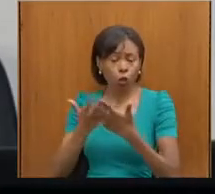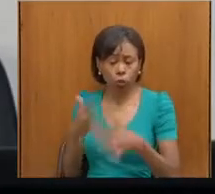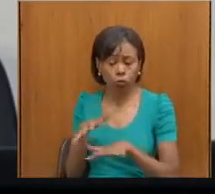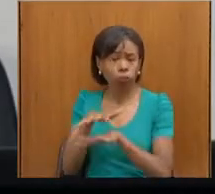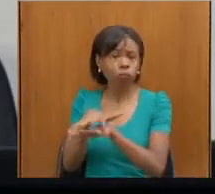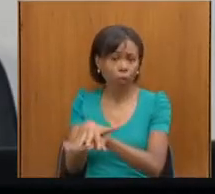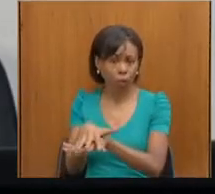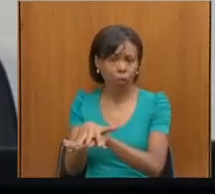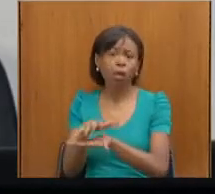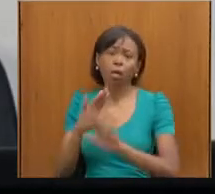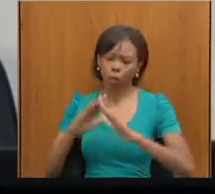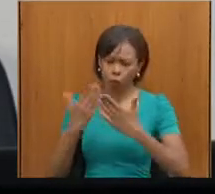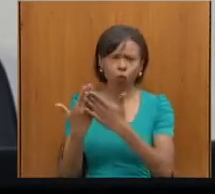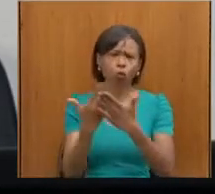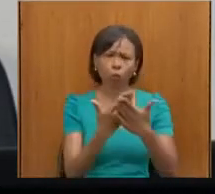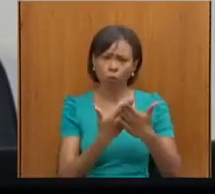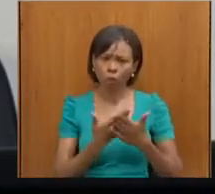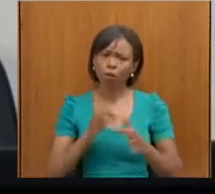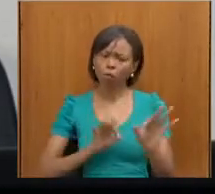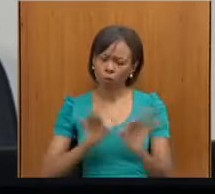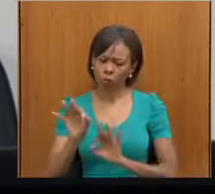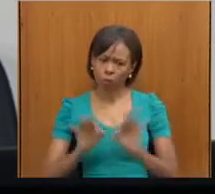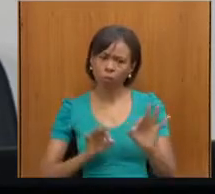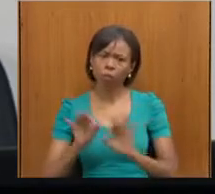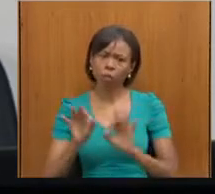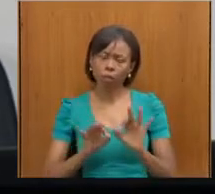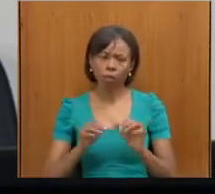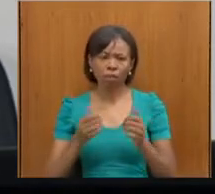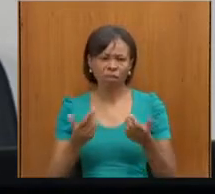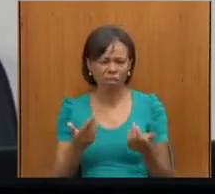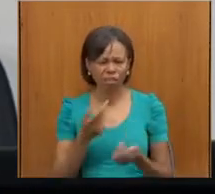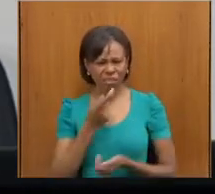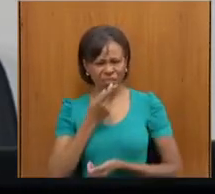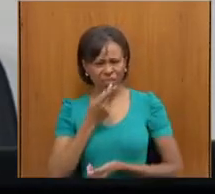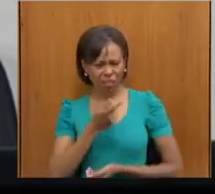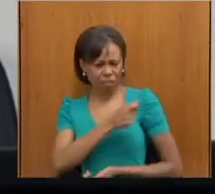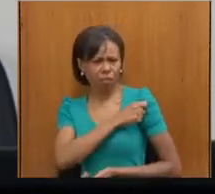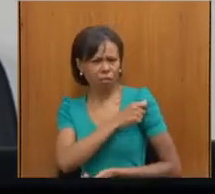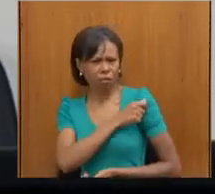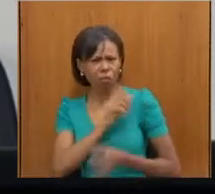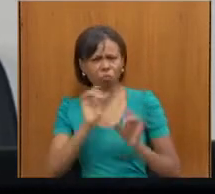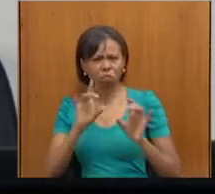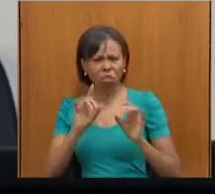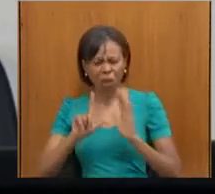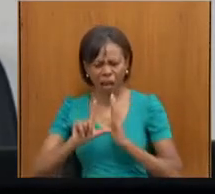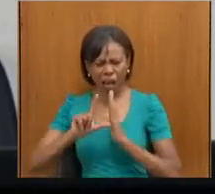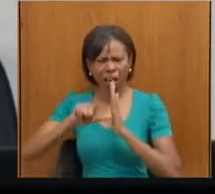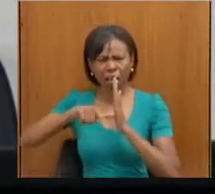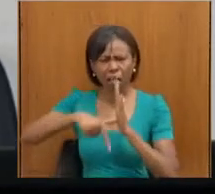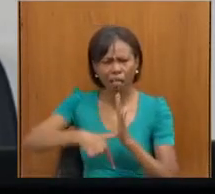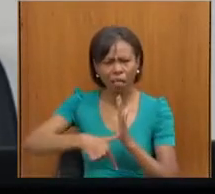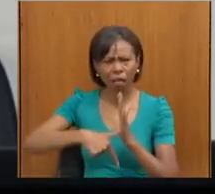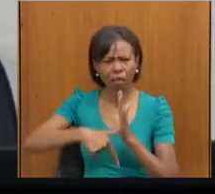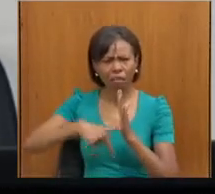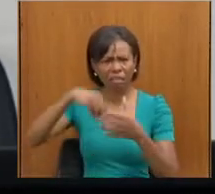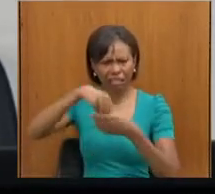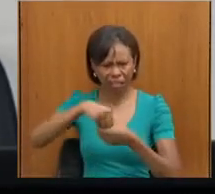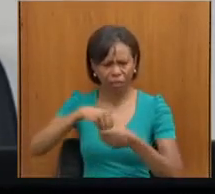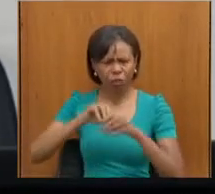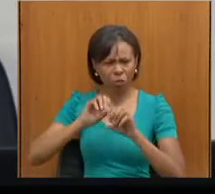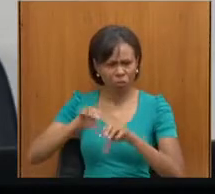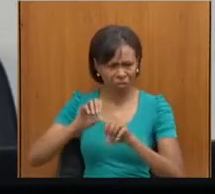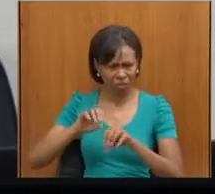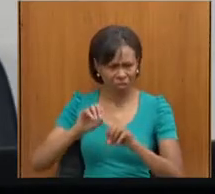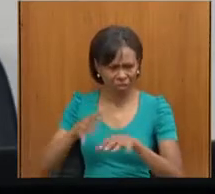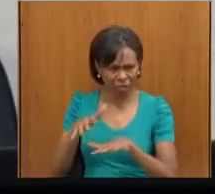essa inclusão. Então, dizer que um aluno especial atrasa o ensino regular é um equívoco muito